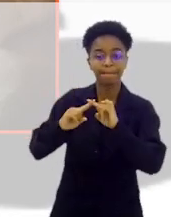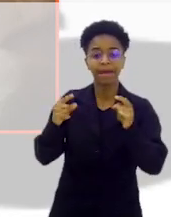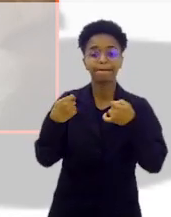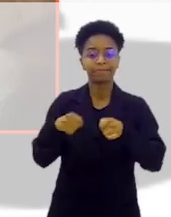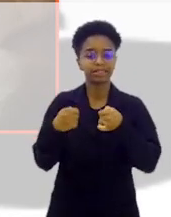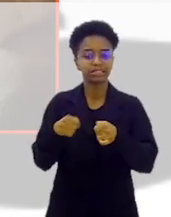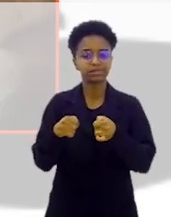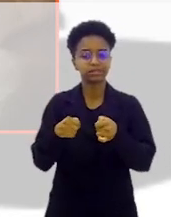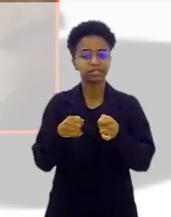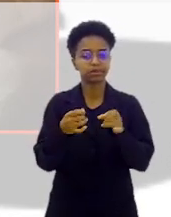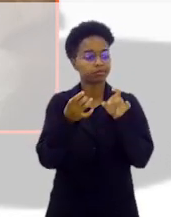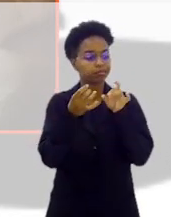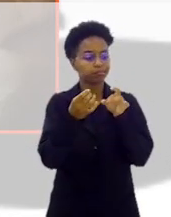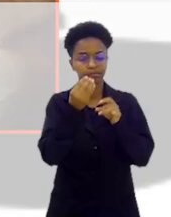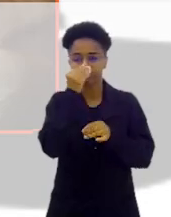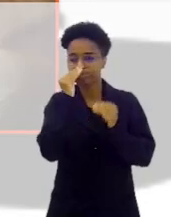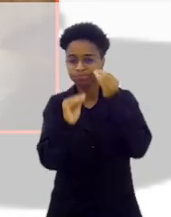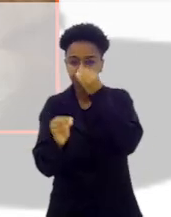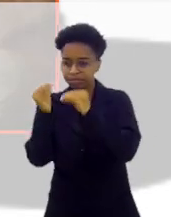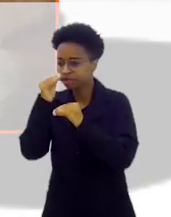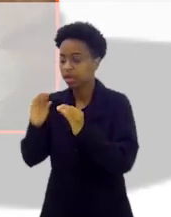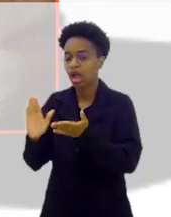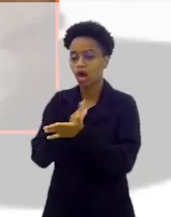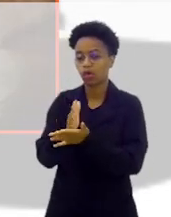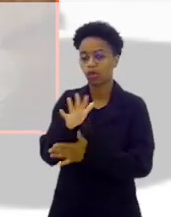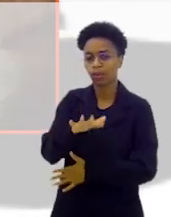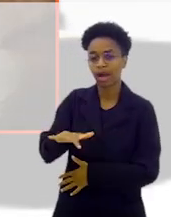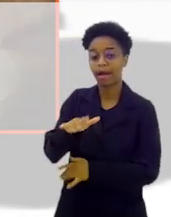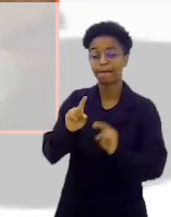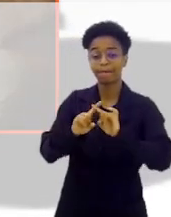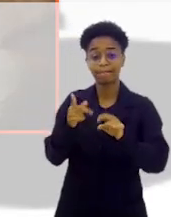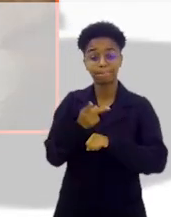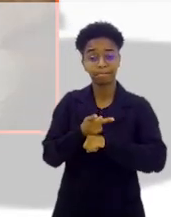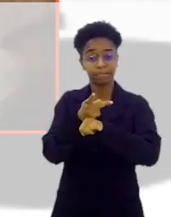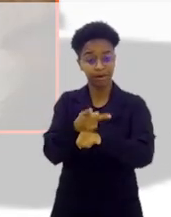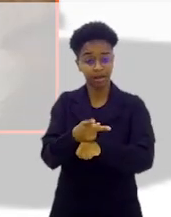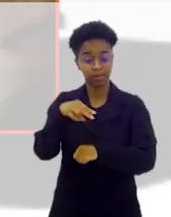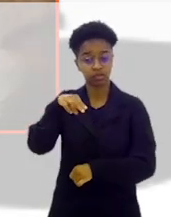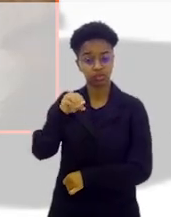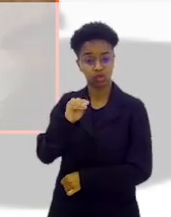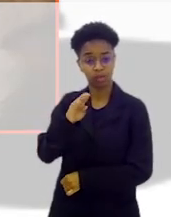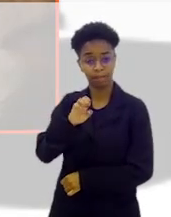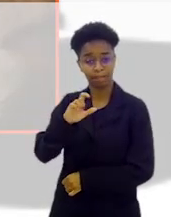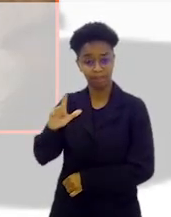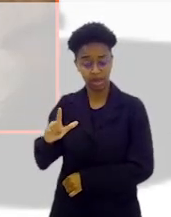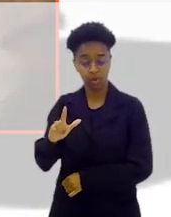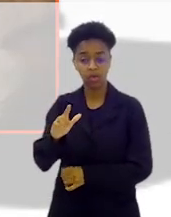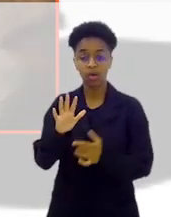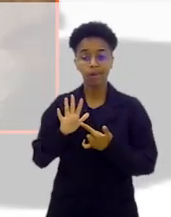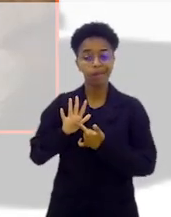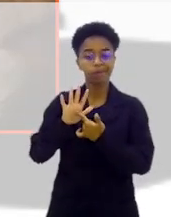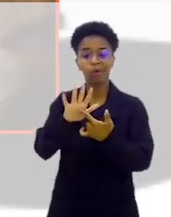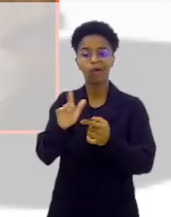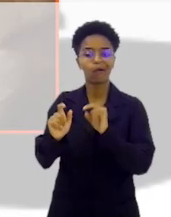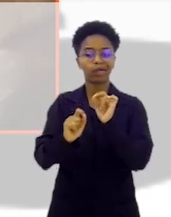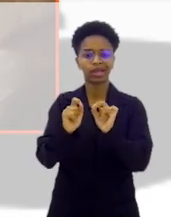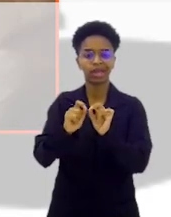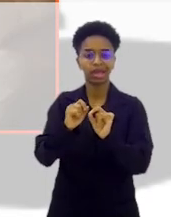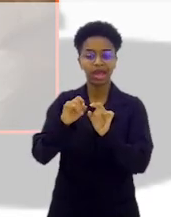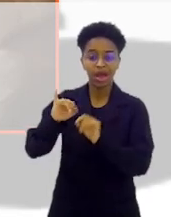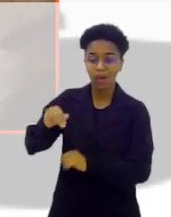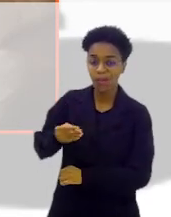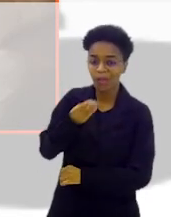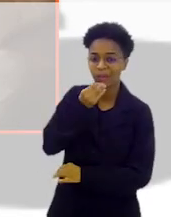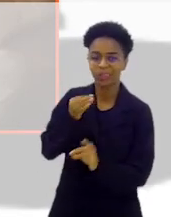deixar de lado algumas restrições e alguns lixos. Então, um prêmio Nobel, ele vem acatar todas